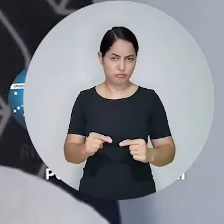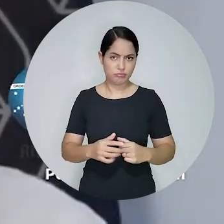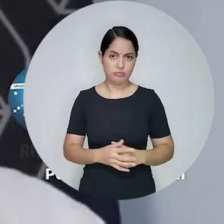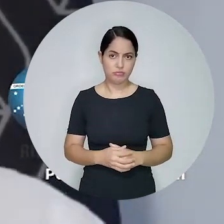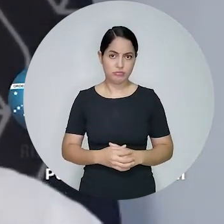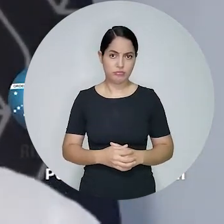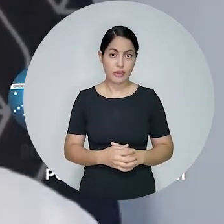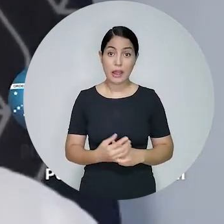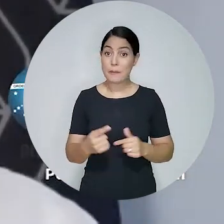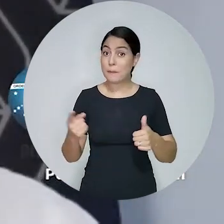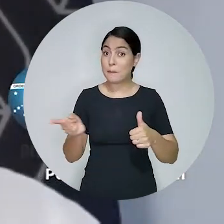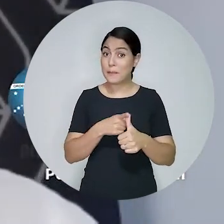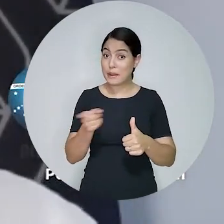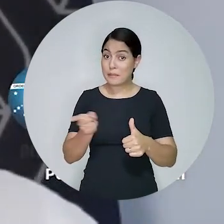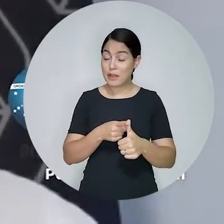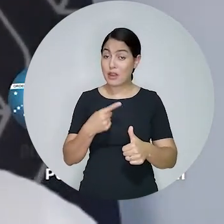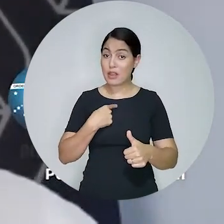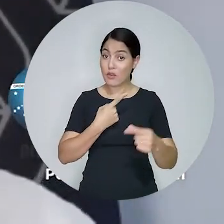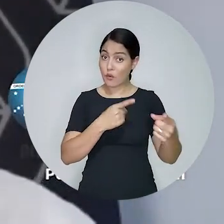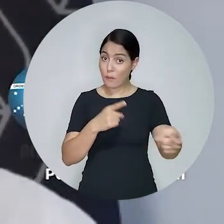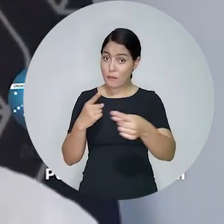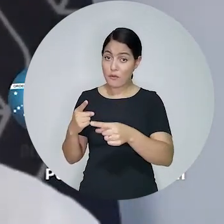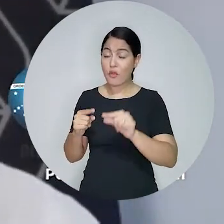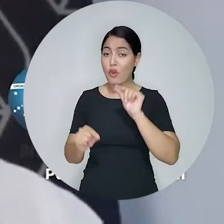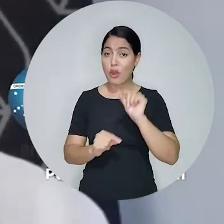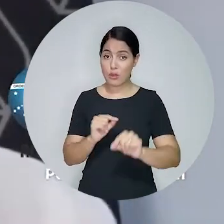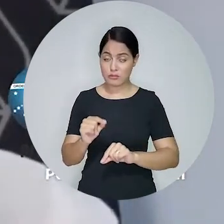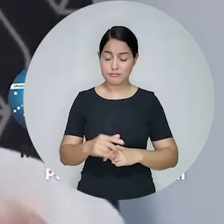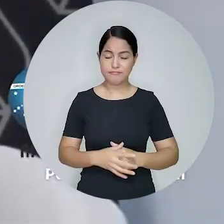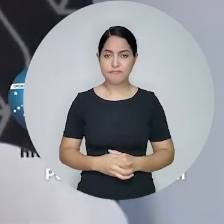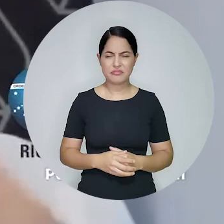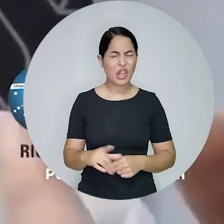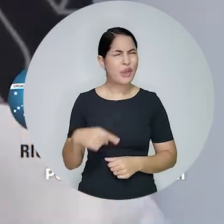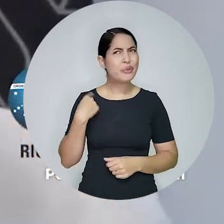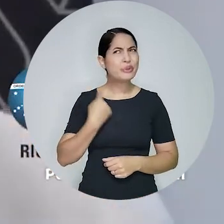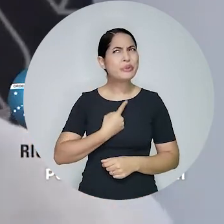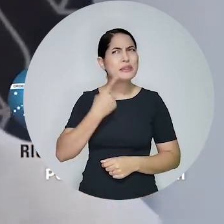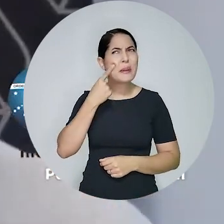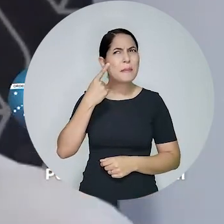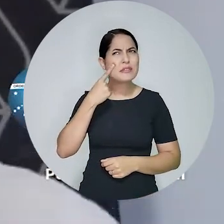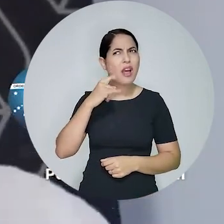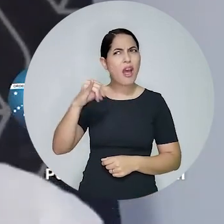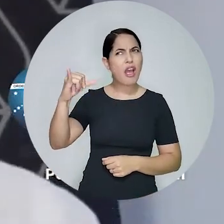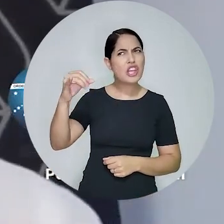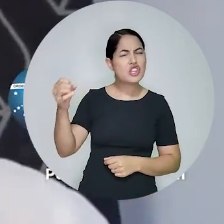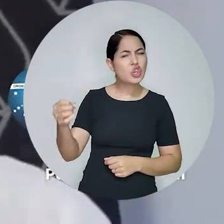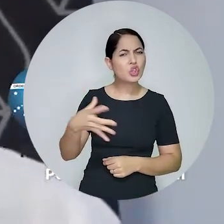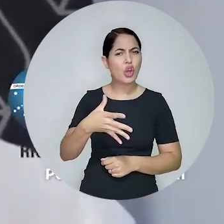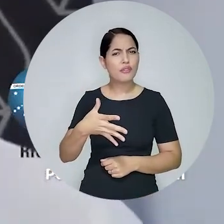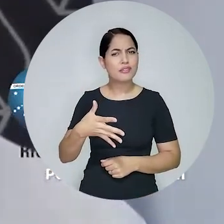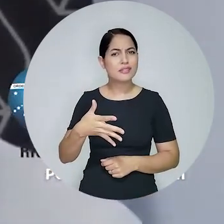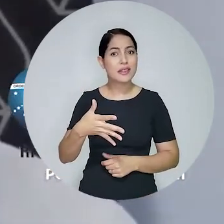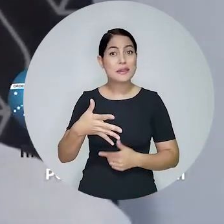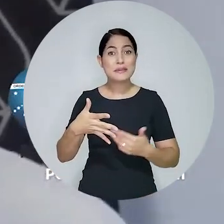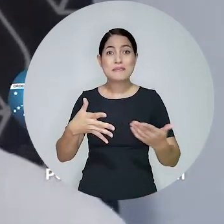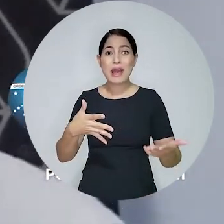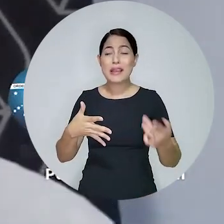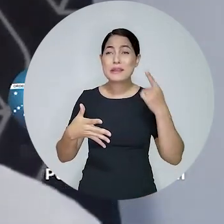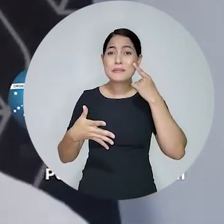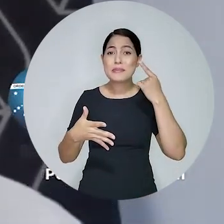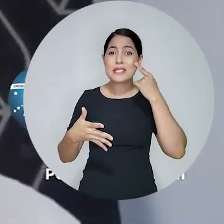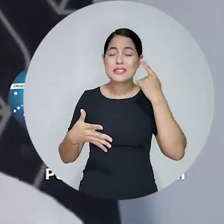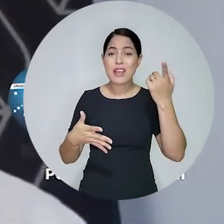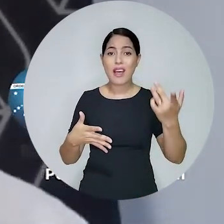nesse ponto, aqui a primeira inserção e a primeira provocação. Não adianta a gente pensar em novas